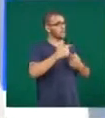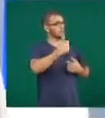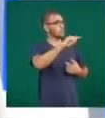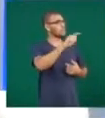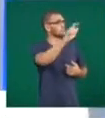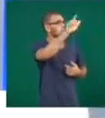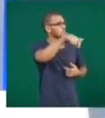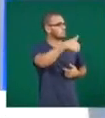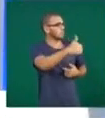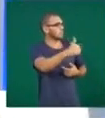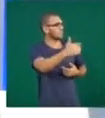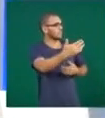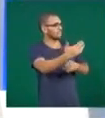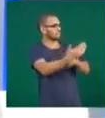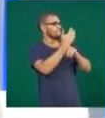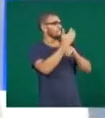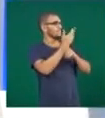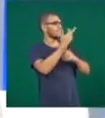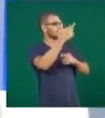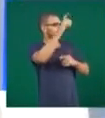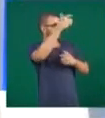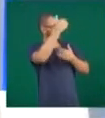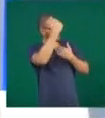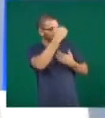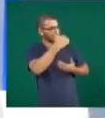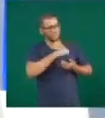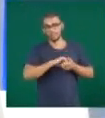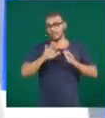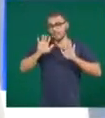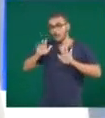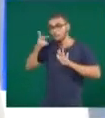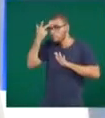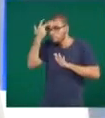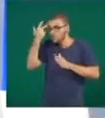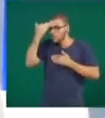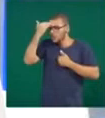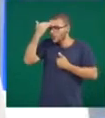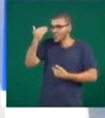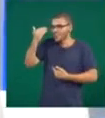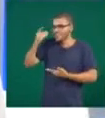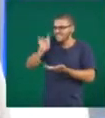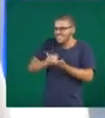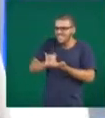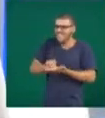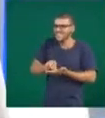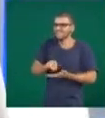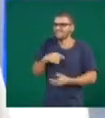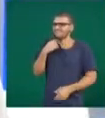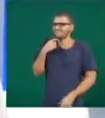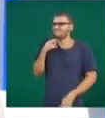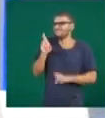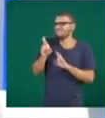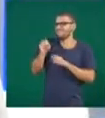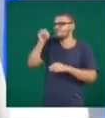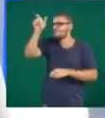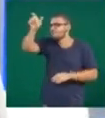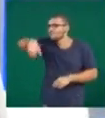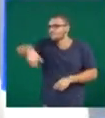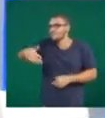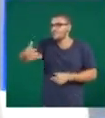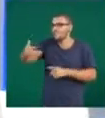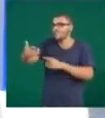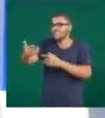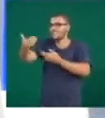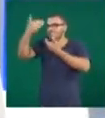pessoa que é grata de verdade, ela não vai criar essa expectativa em relação ao outro, porque ela vai ser grata só por ter o outro ali. Ela não vai